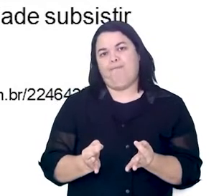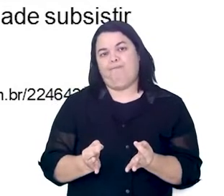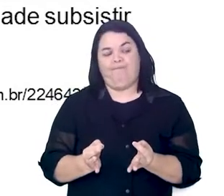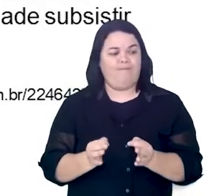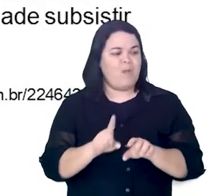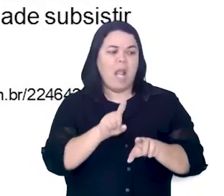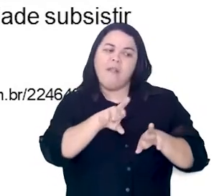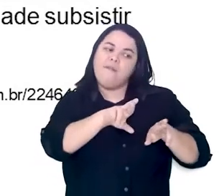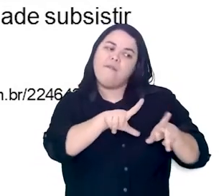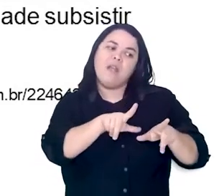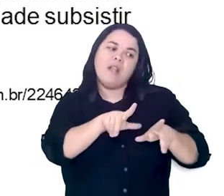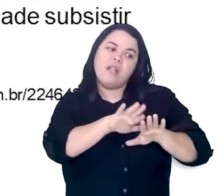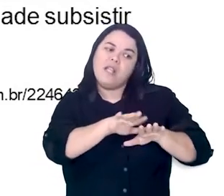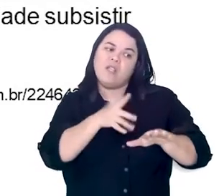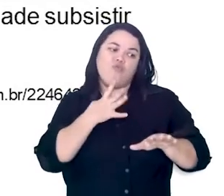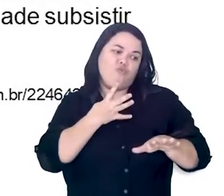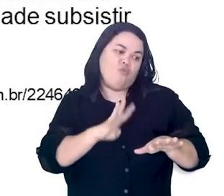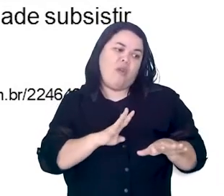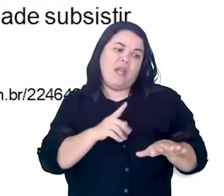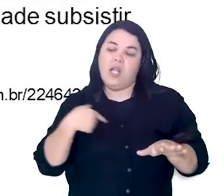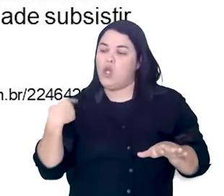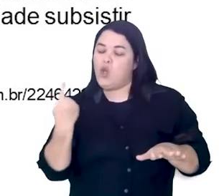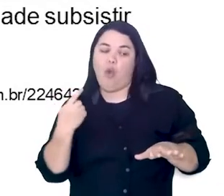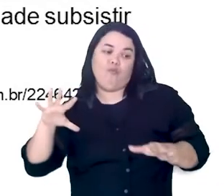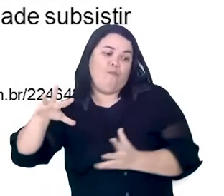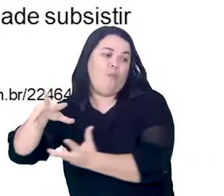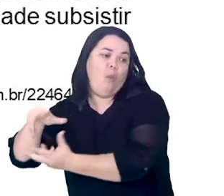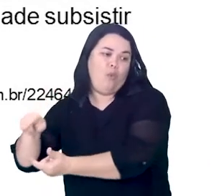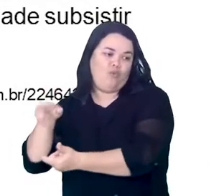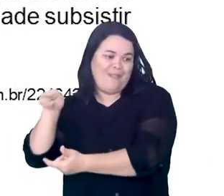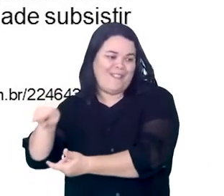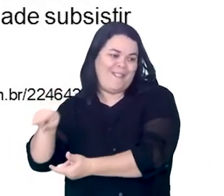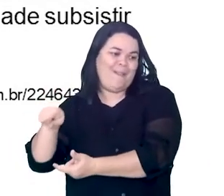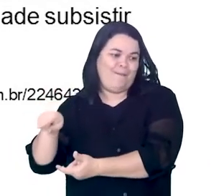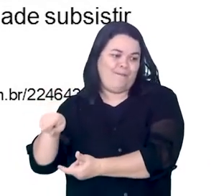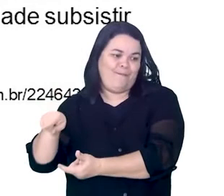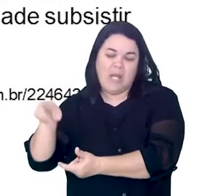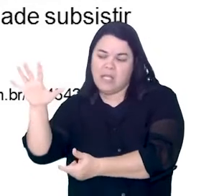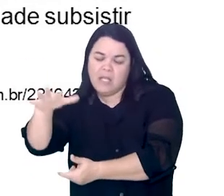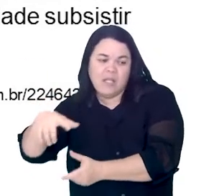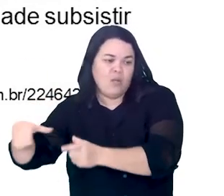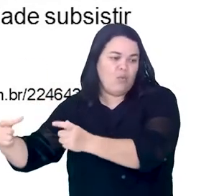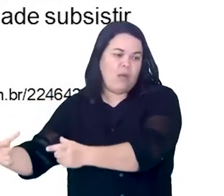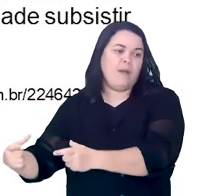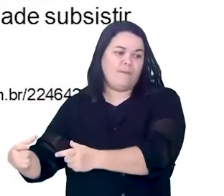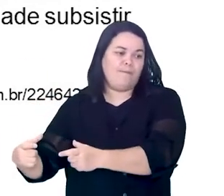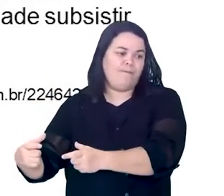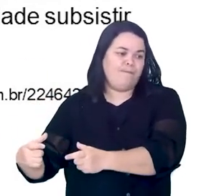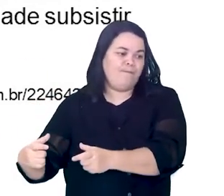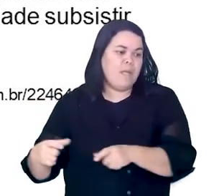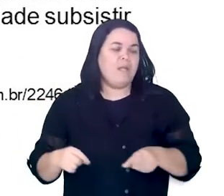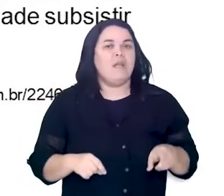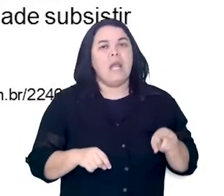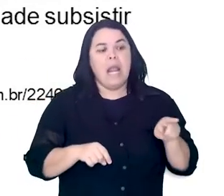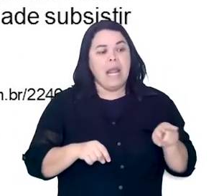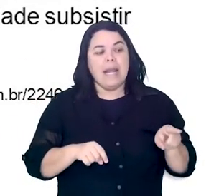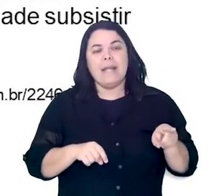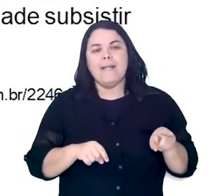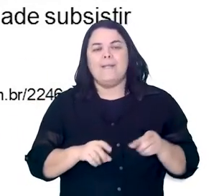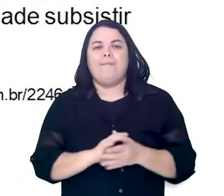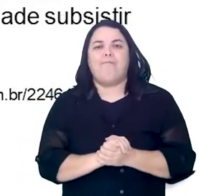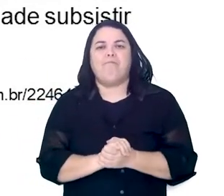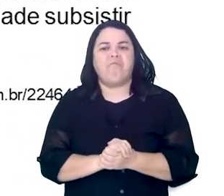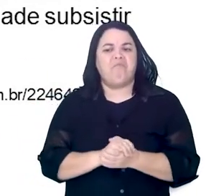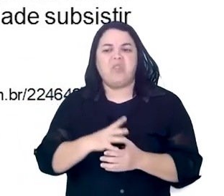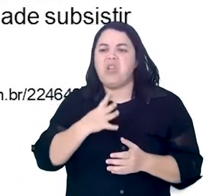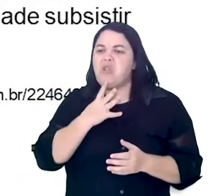o nosso mundo conhecido antes, quando havia homens capazes de apreciá-las. Ninguém concebeu